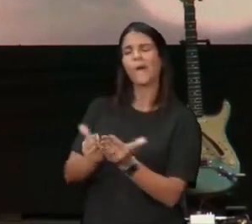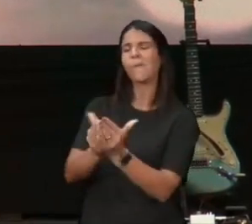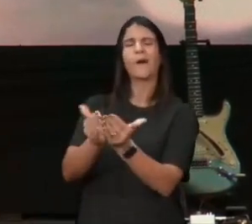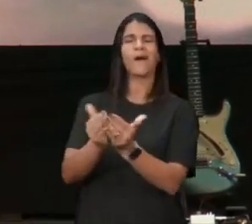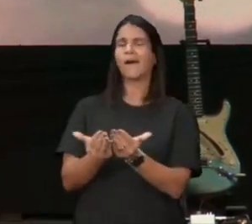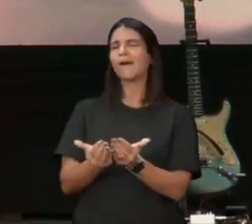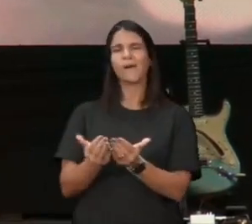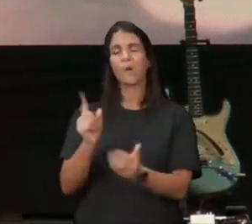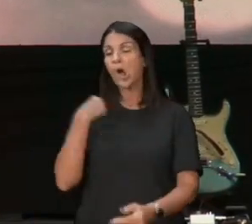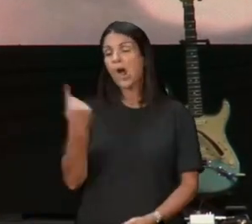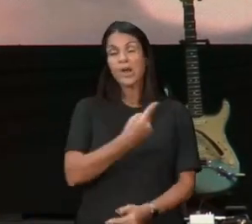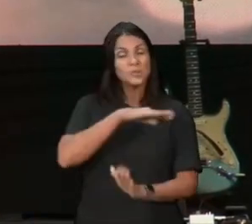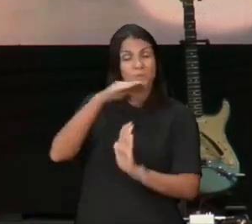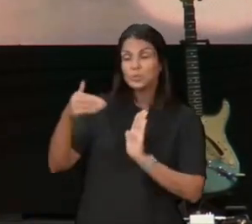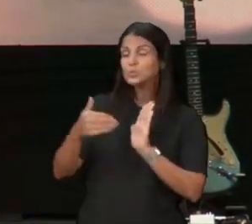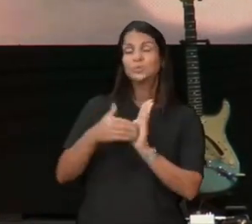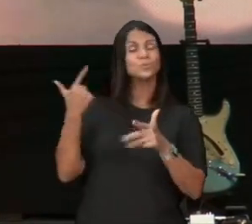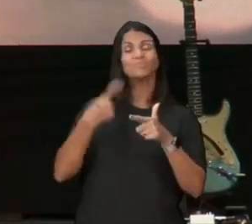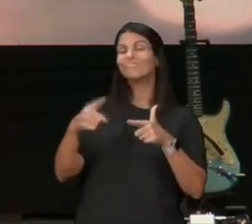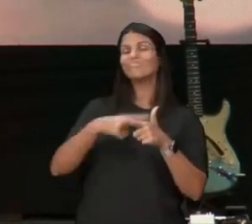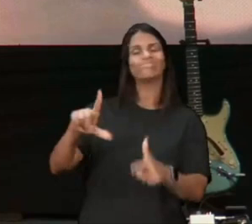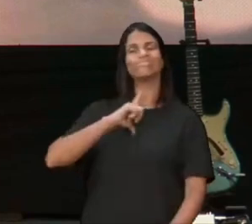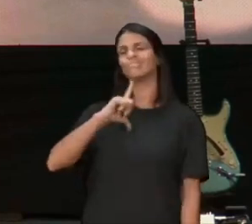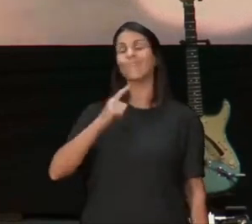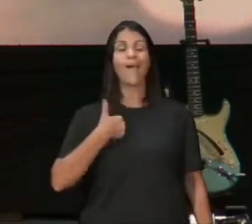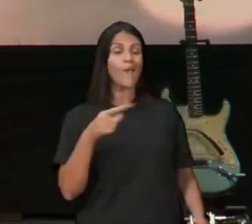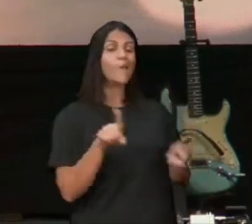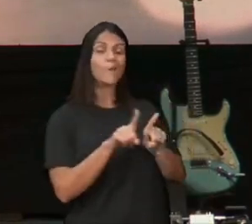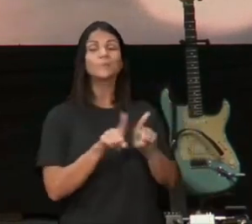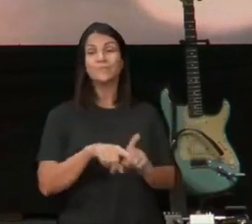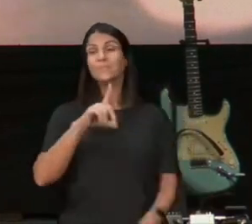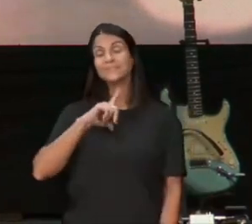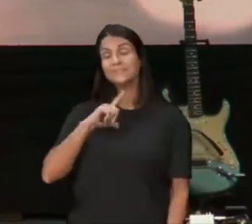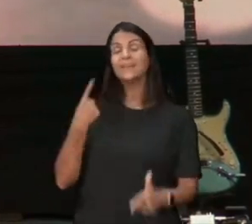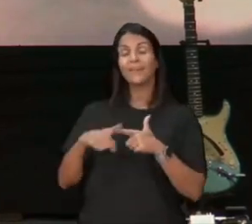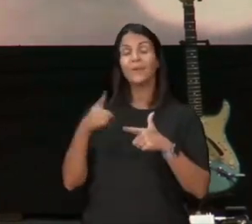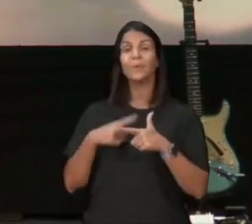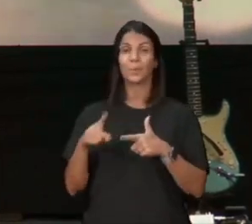não vem para cá, querer justificar a sua atitude comigo, não, porque eu também não posso justificar a minha contigo,